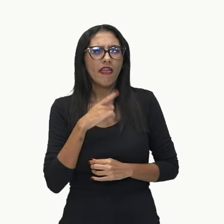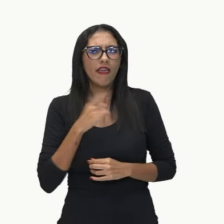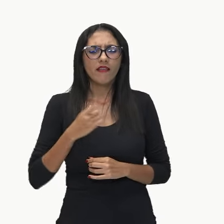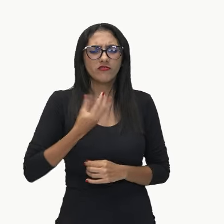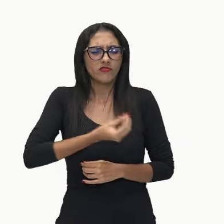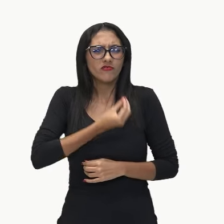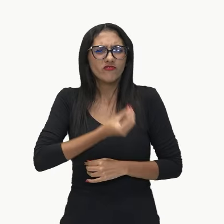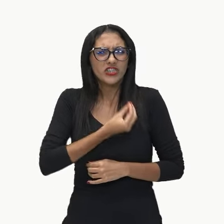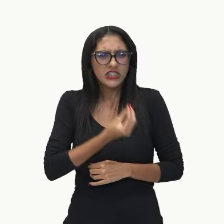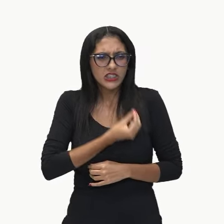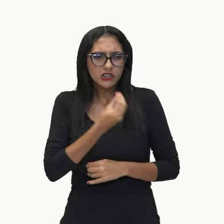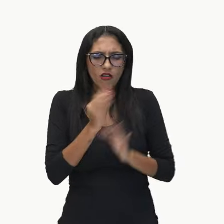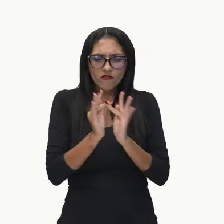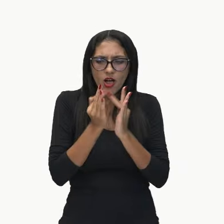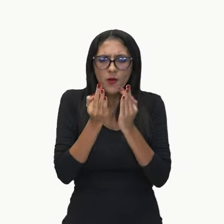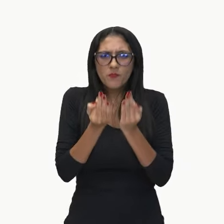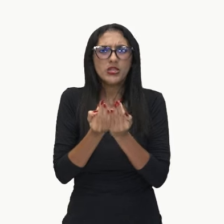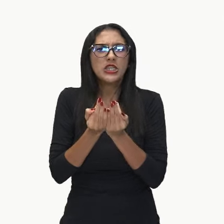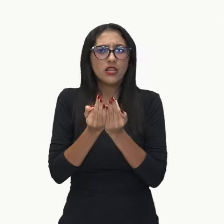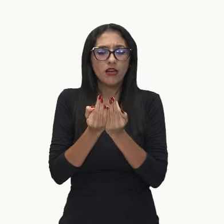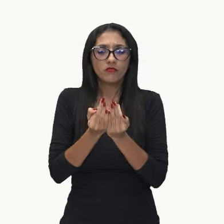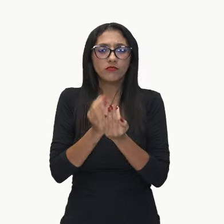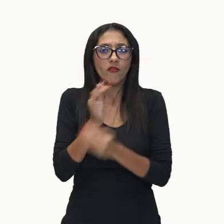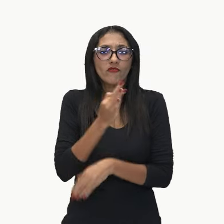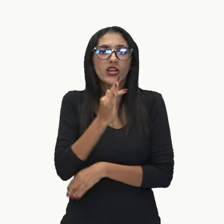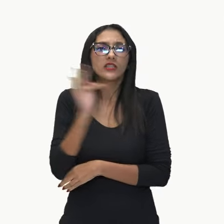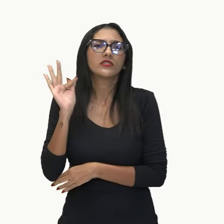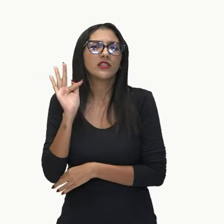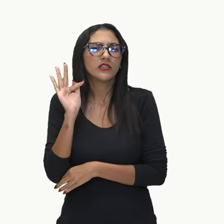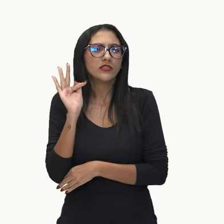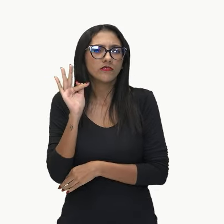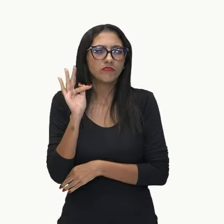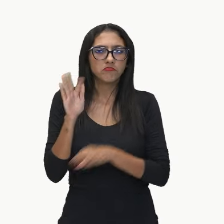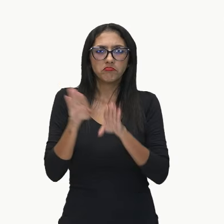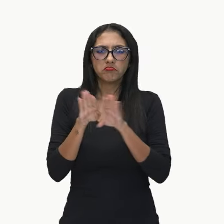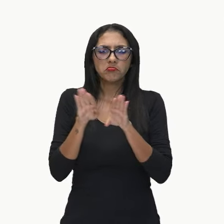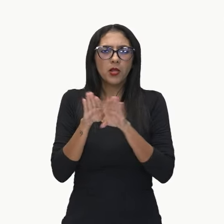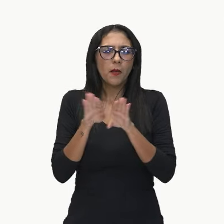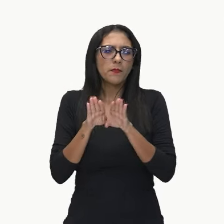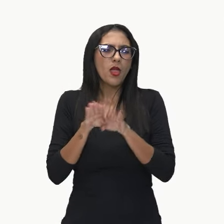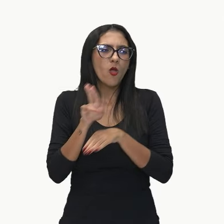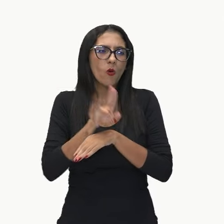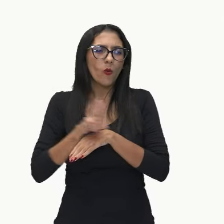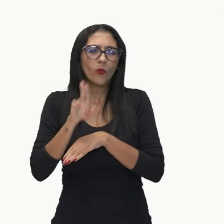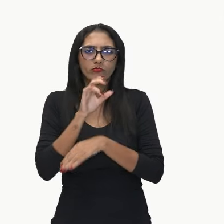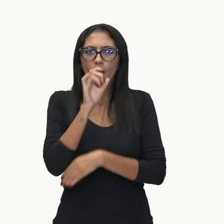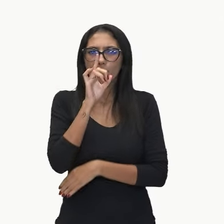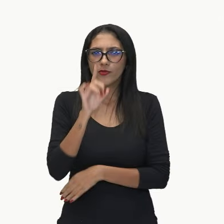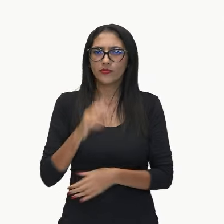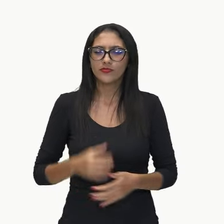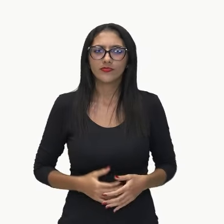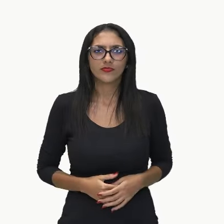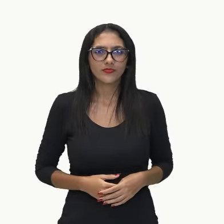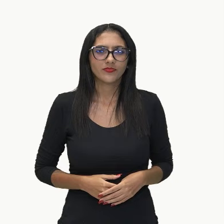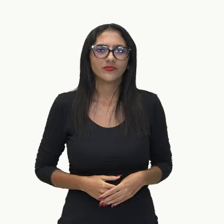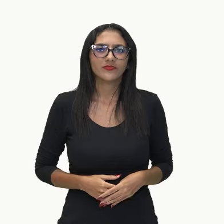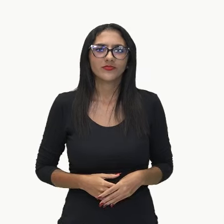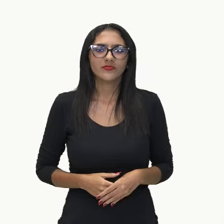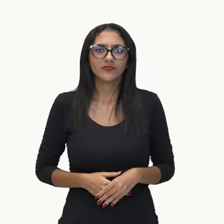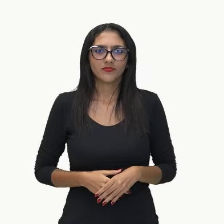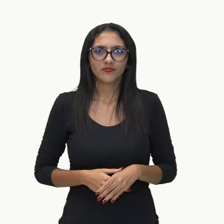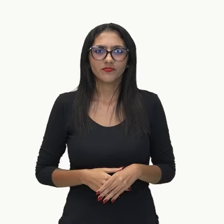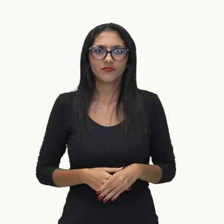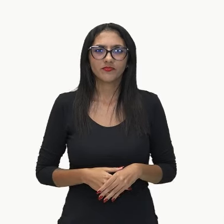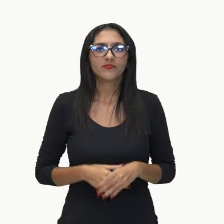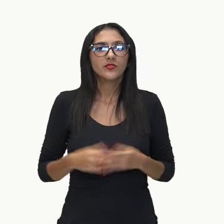falam o francês e tocam os printeps com as unhas. Então, se a gente pega logo pelo primeiro